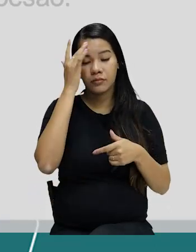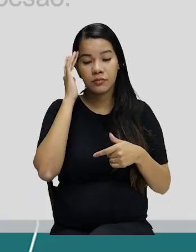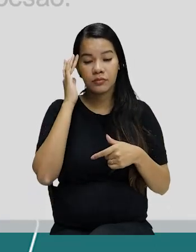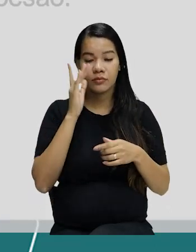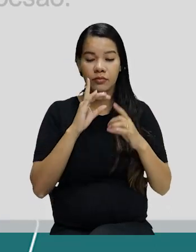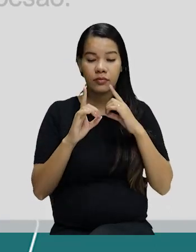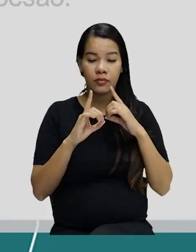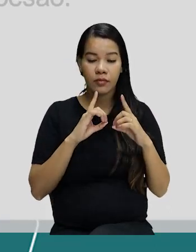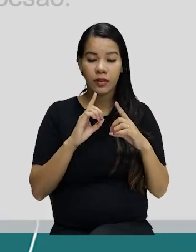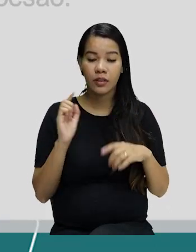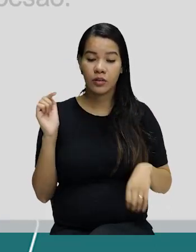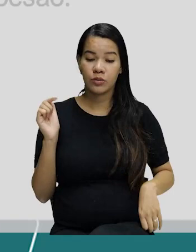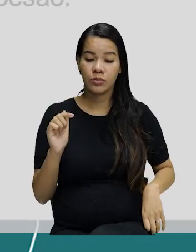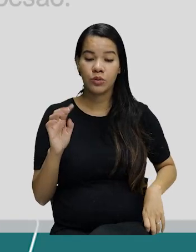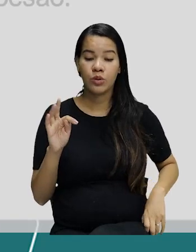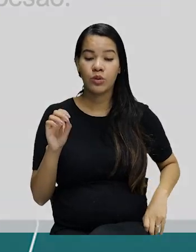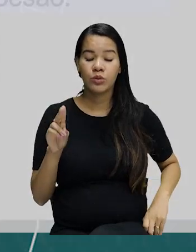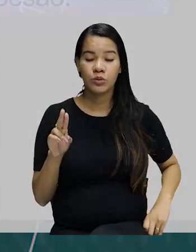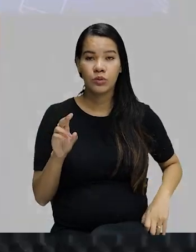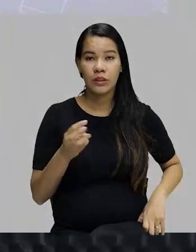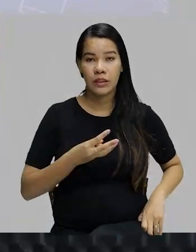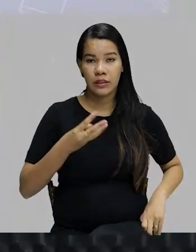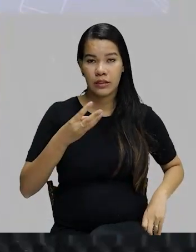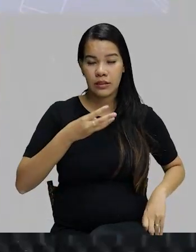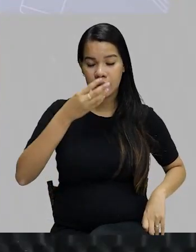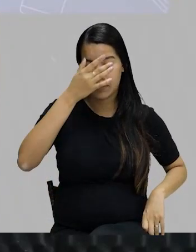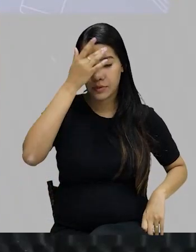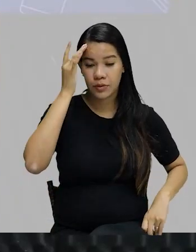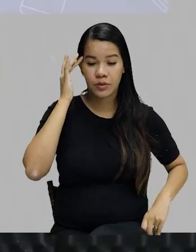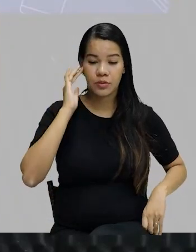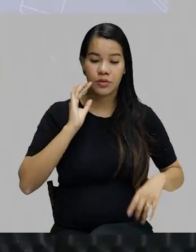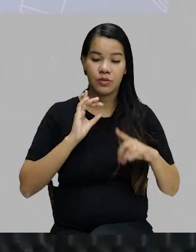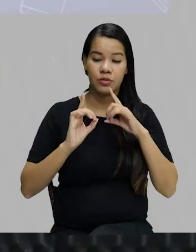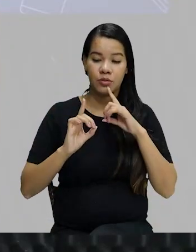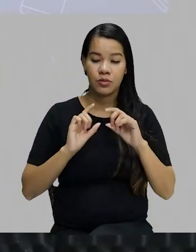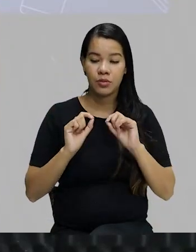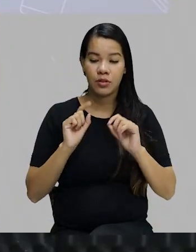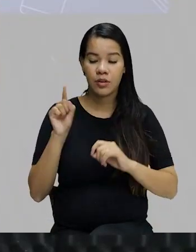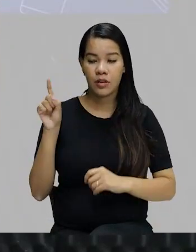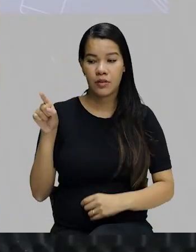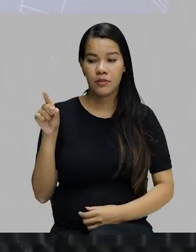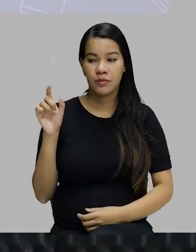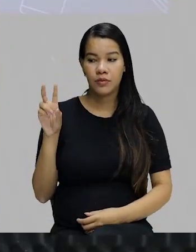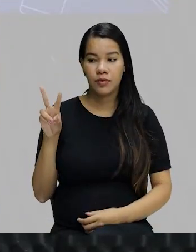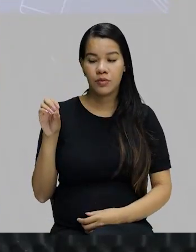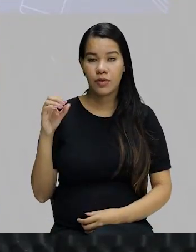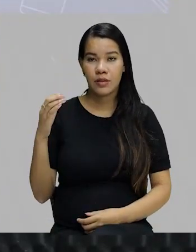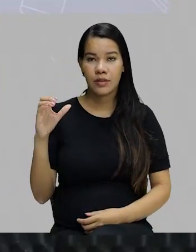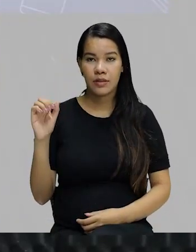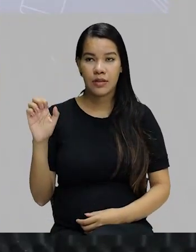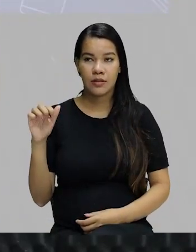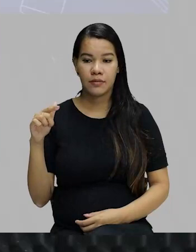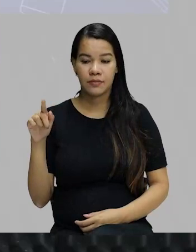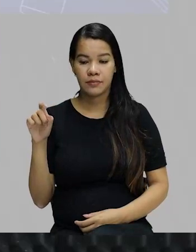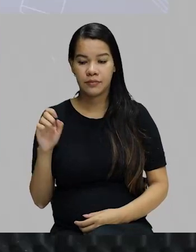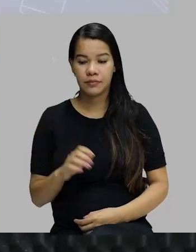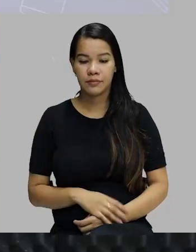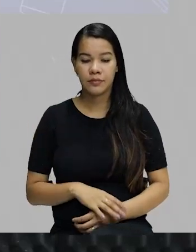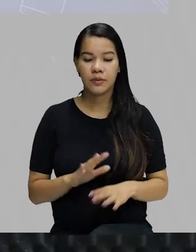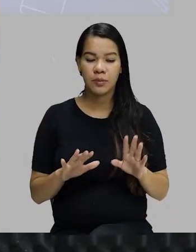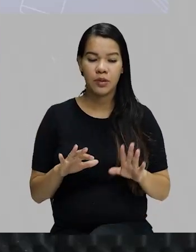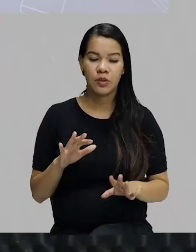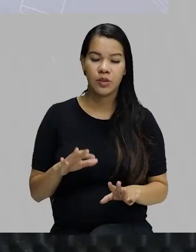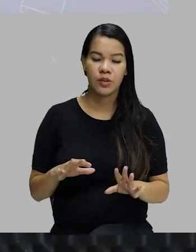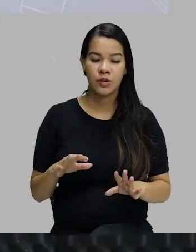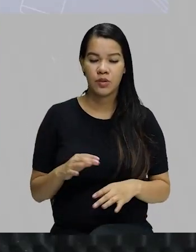e a terceira pessoa do discurso, que é você. A maioria dos brasileiros utiliza a terceira